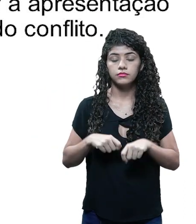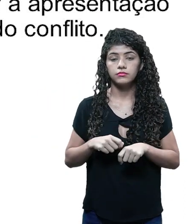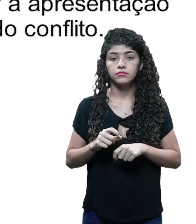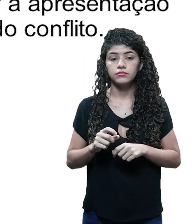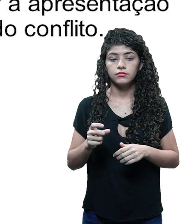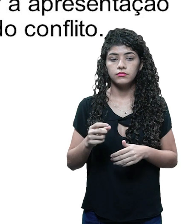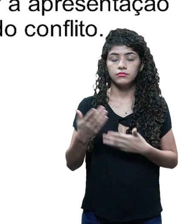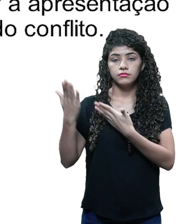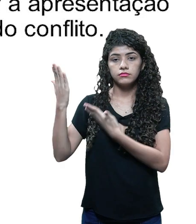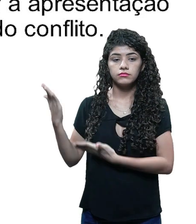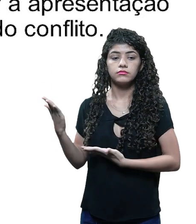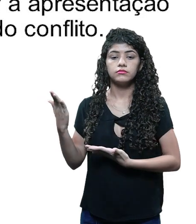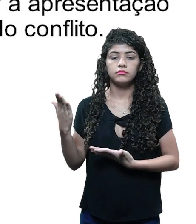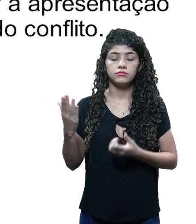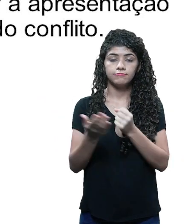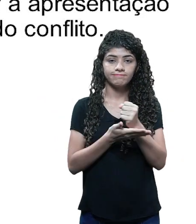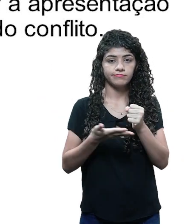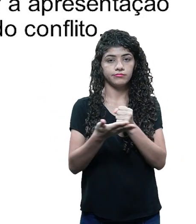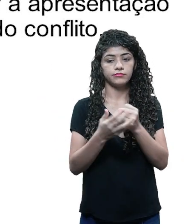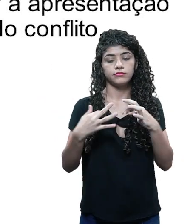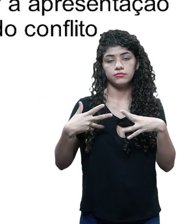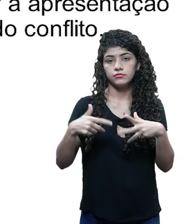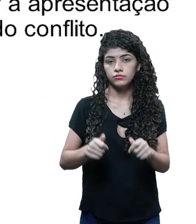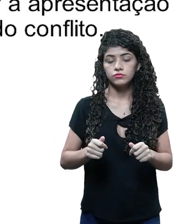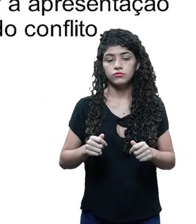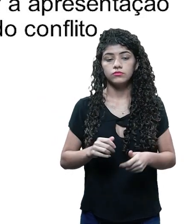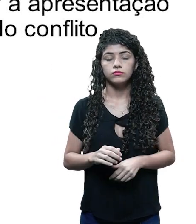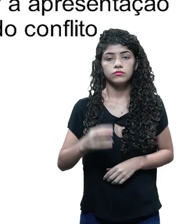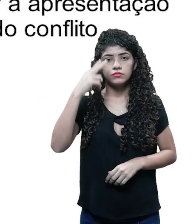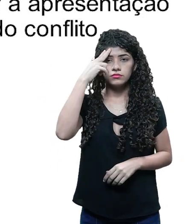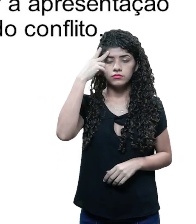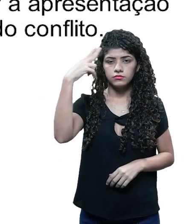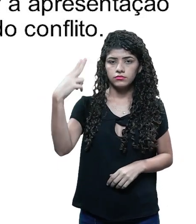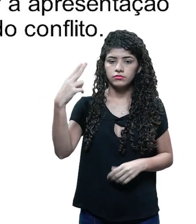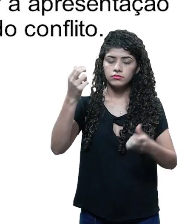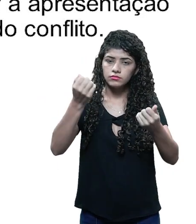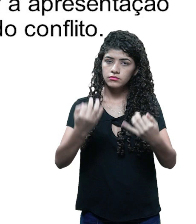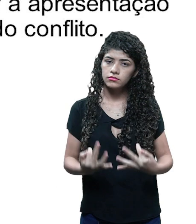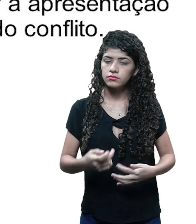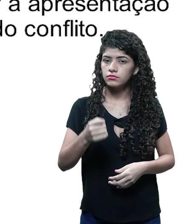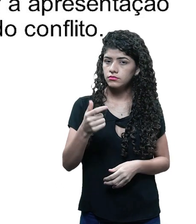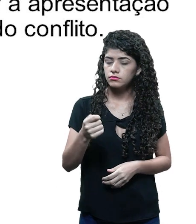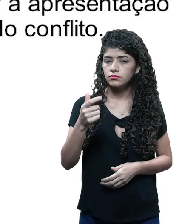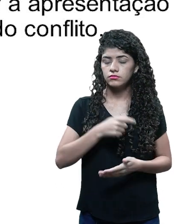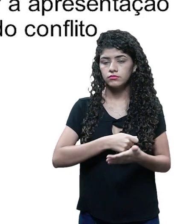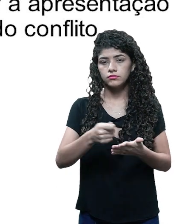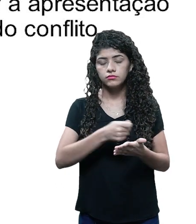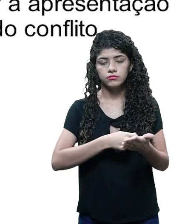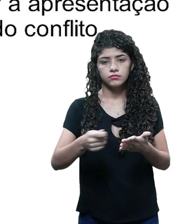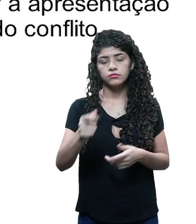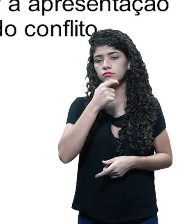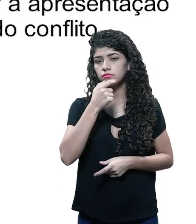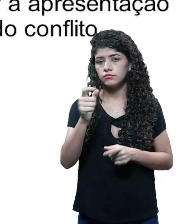essa storyline, que é justamente o alicerce. Então, é a história contada em poucas linhas, em poucas